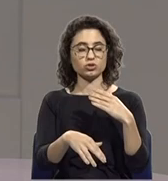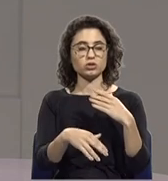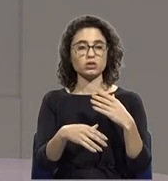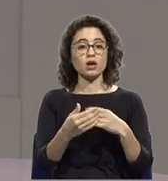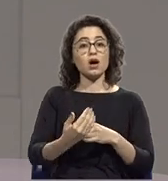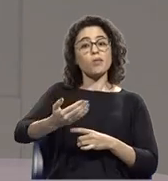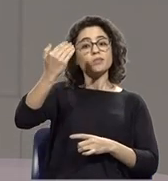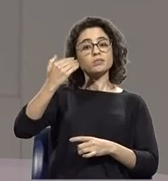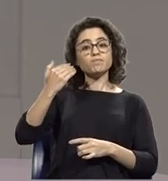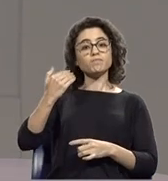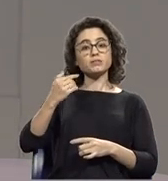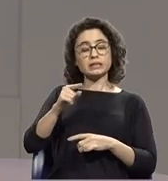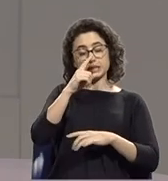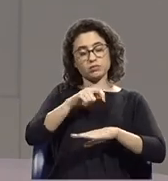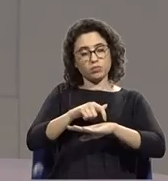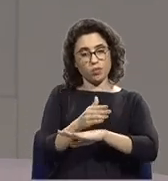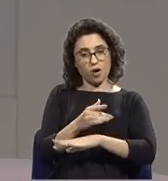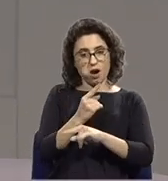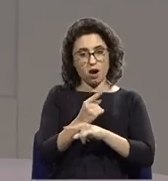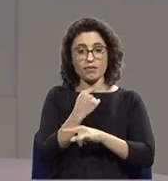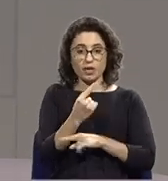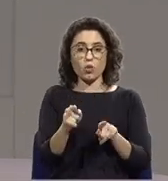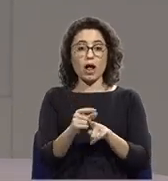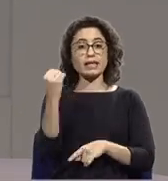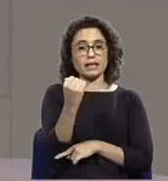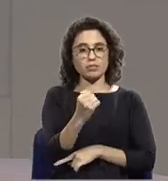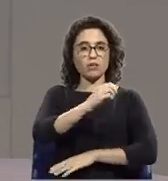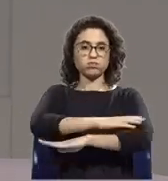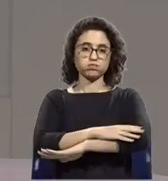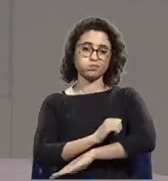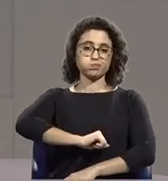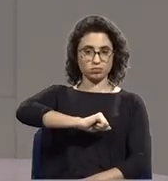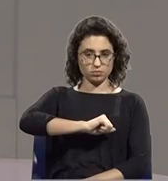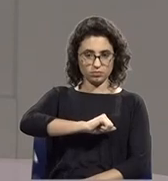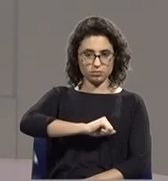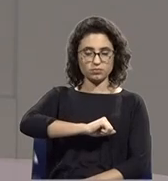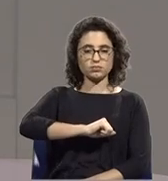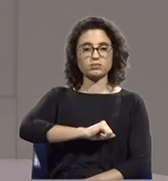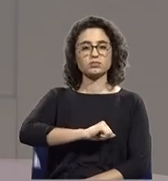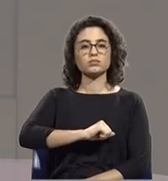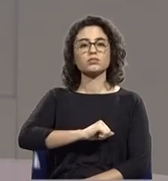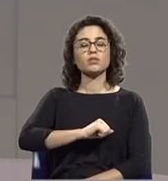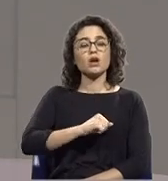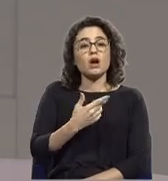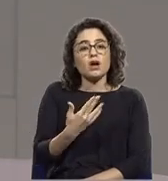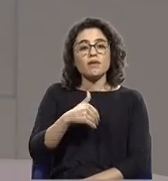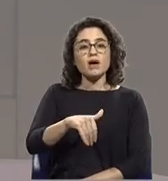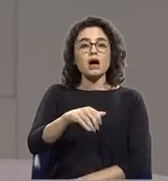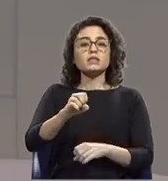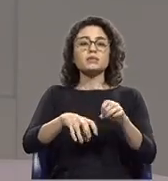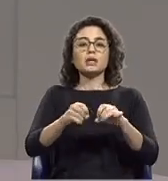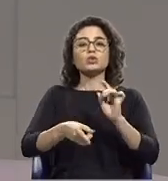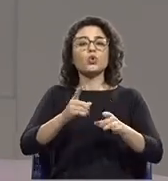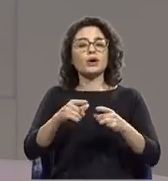estamos perante o crime de desobediência. Portanto, o que se vai passar aqui, eu não posso fazer um